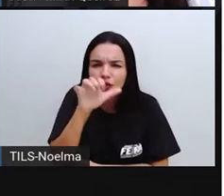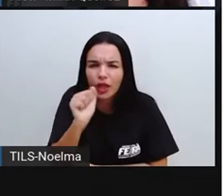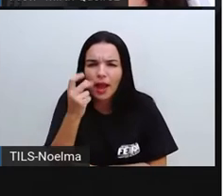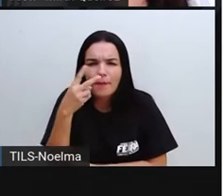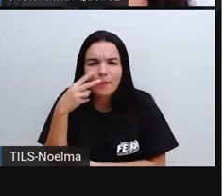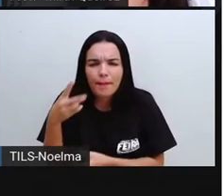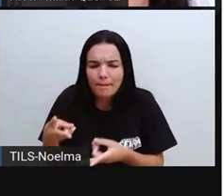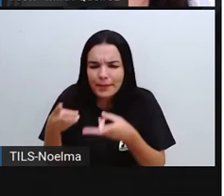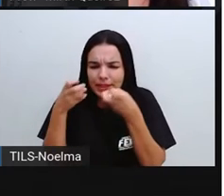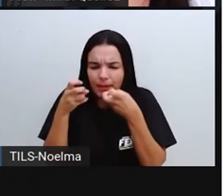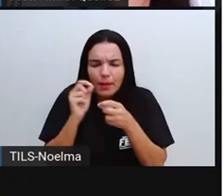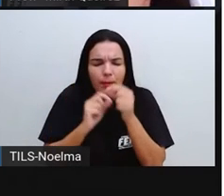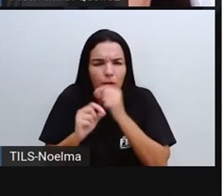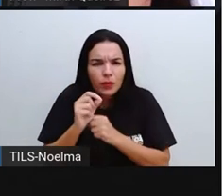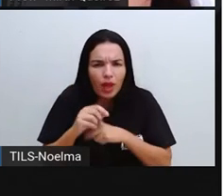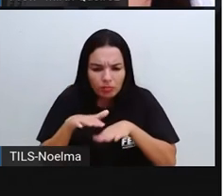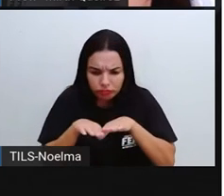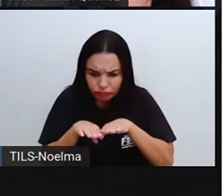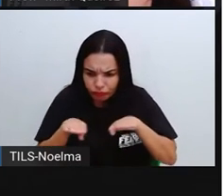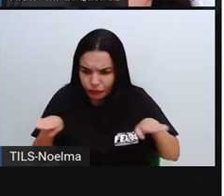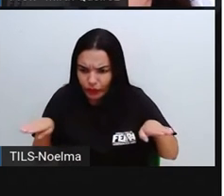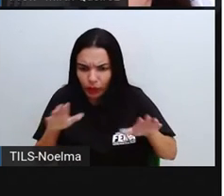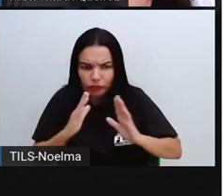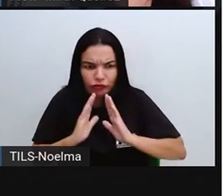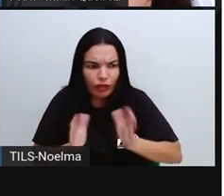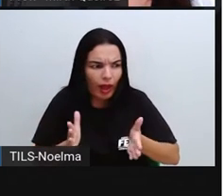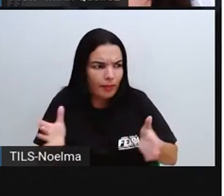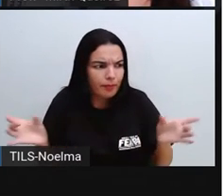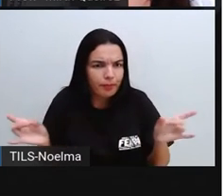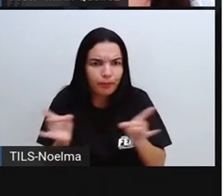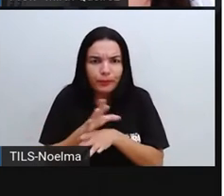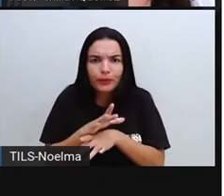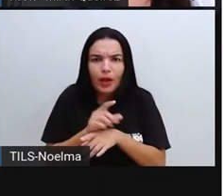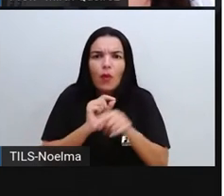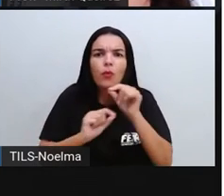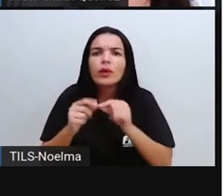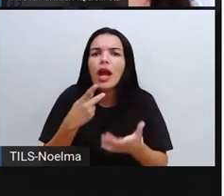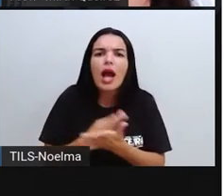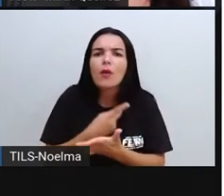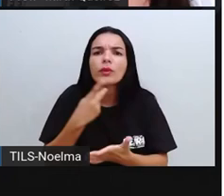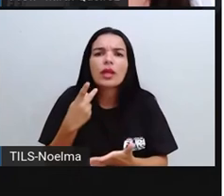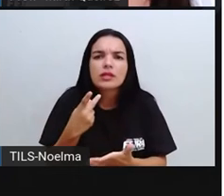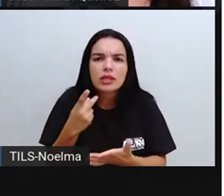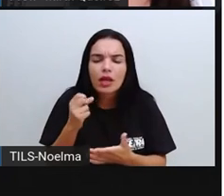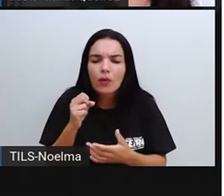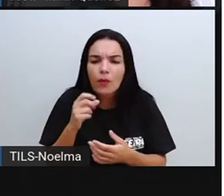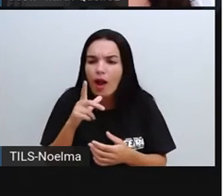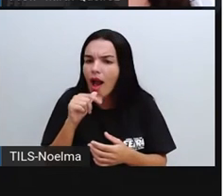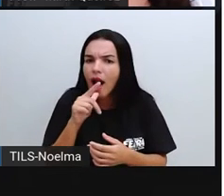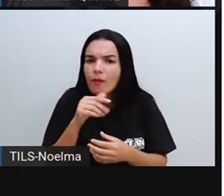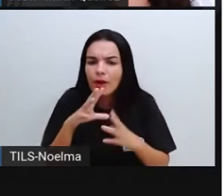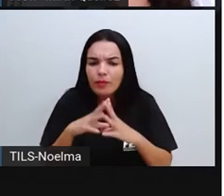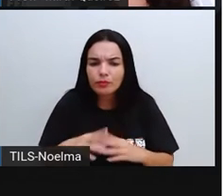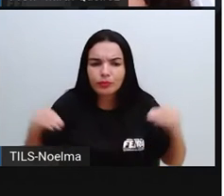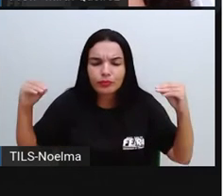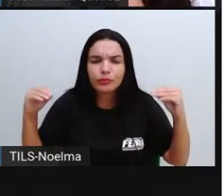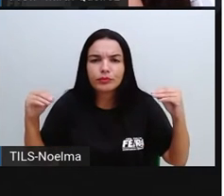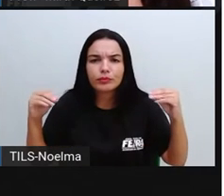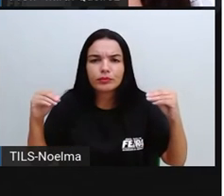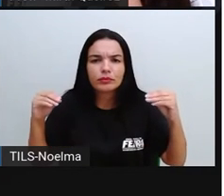que o chão está seco, que processo ocorreu para que esse chão aí ficasse seco?